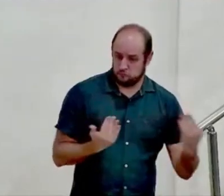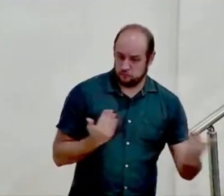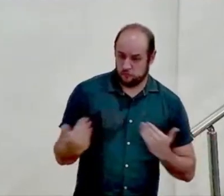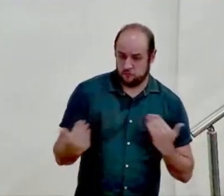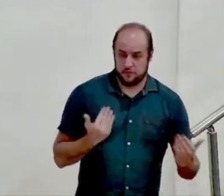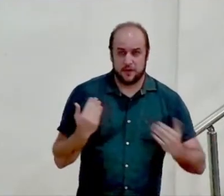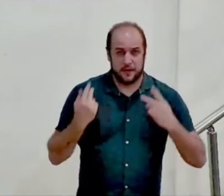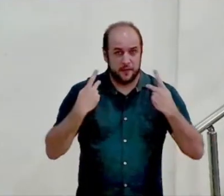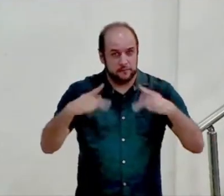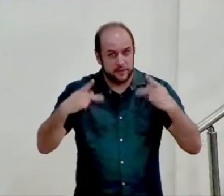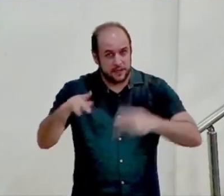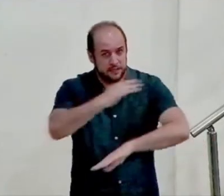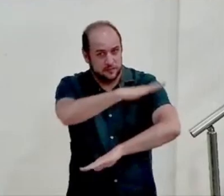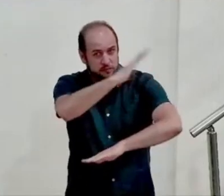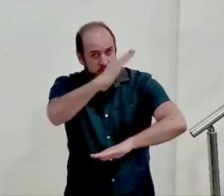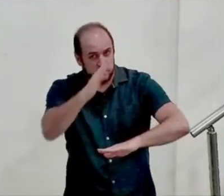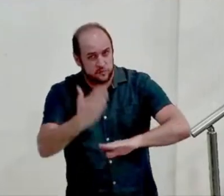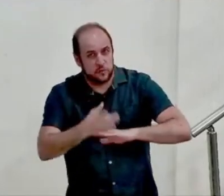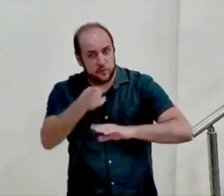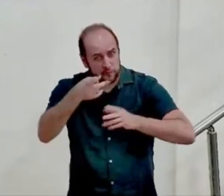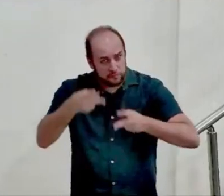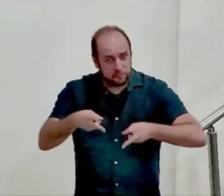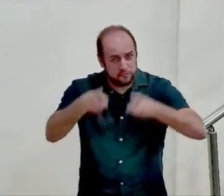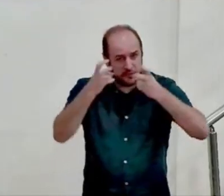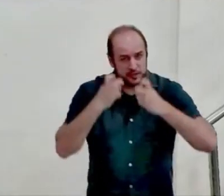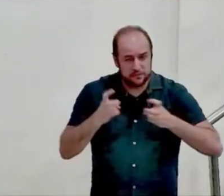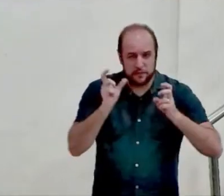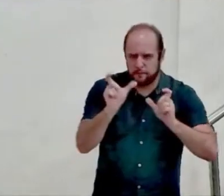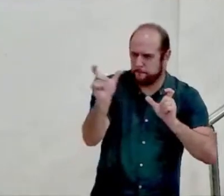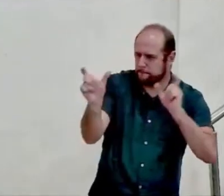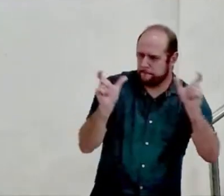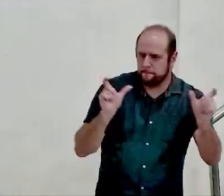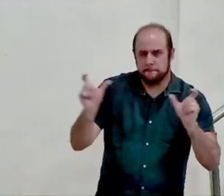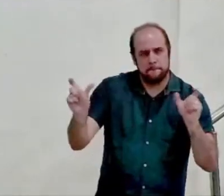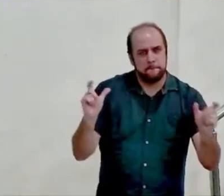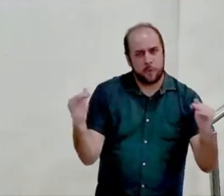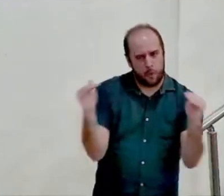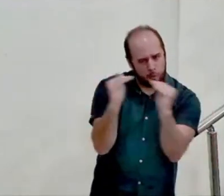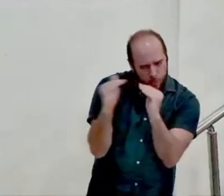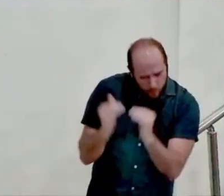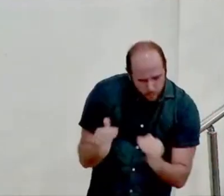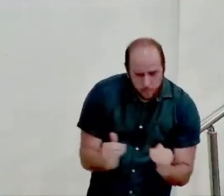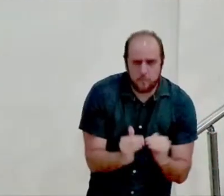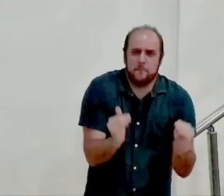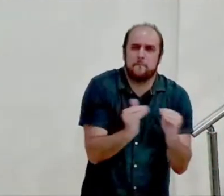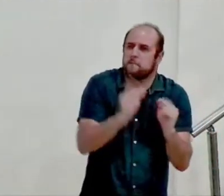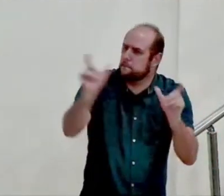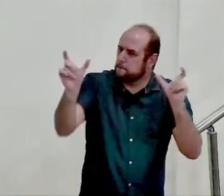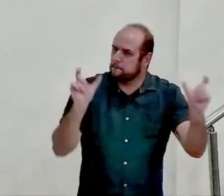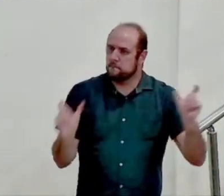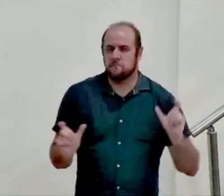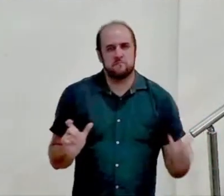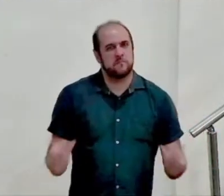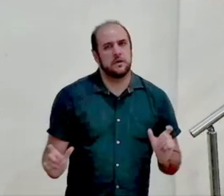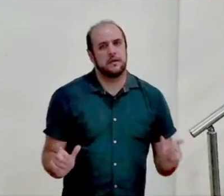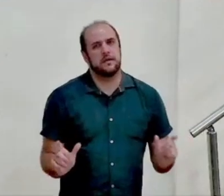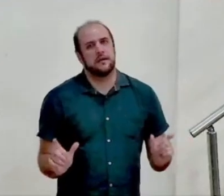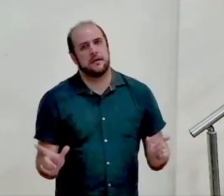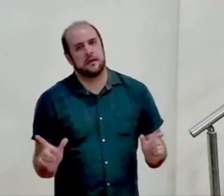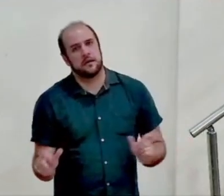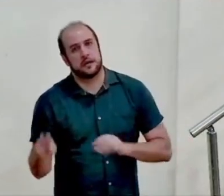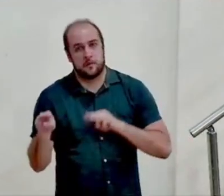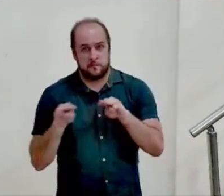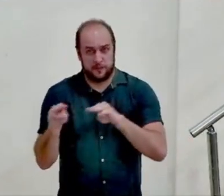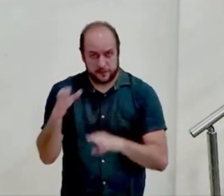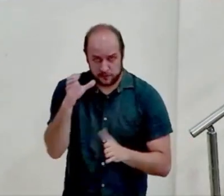com o Sermão do Monte, você vai perceber elementos que se entrelaçam, entre Mateus